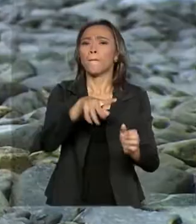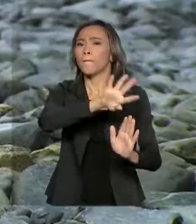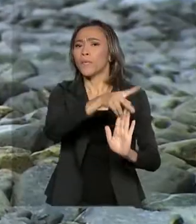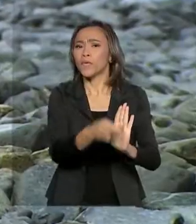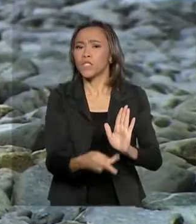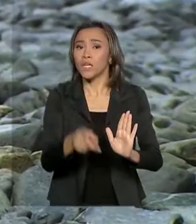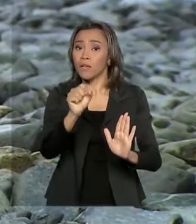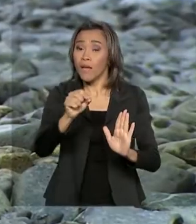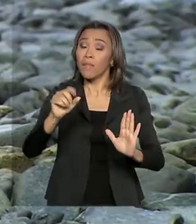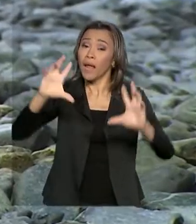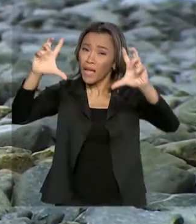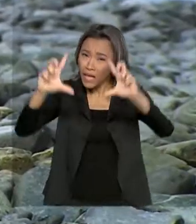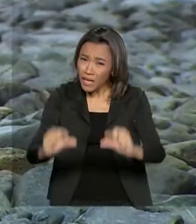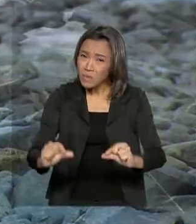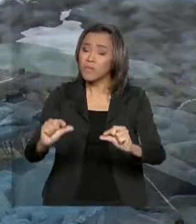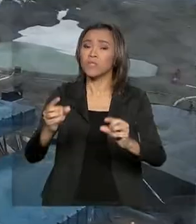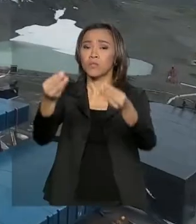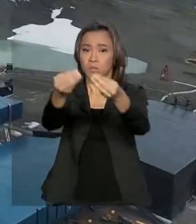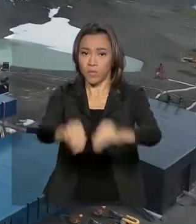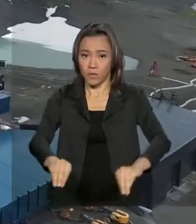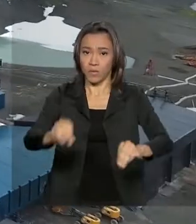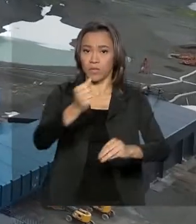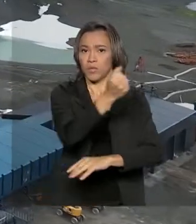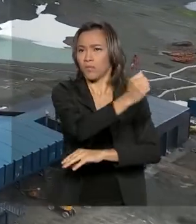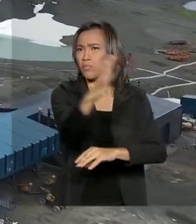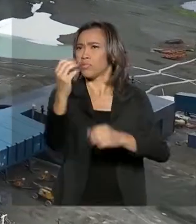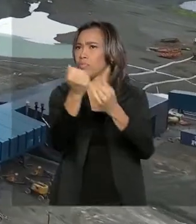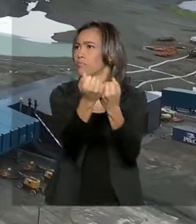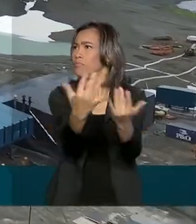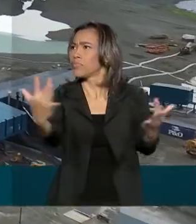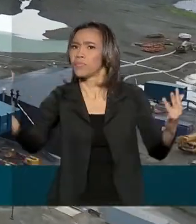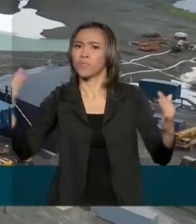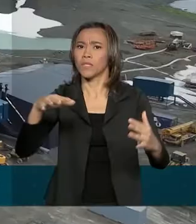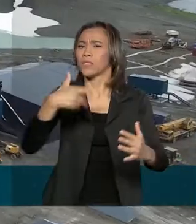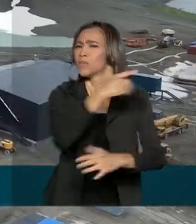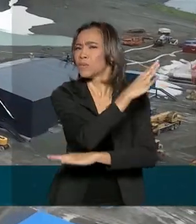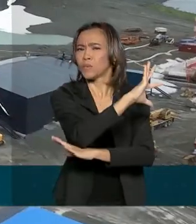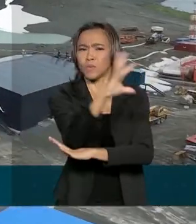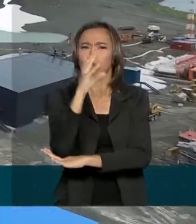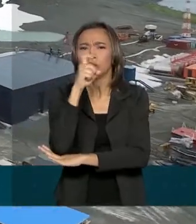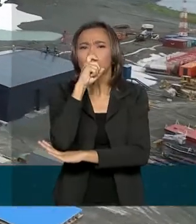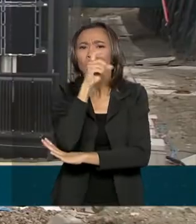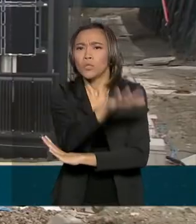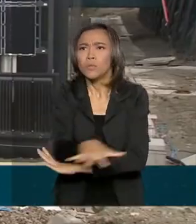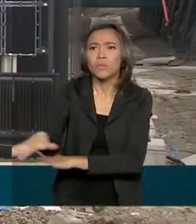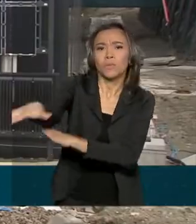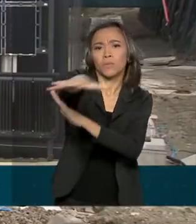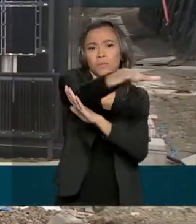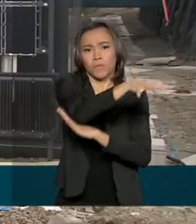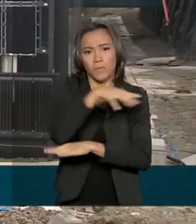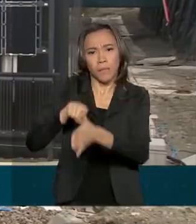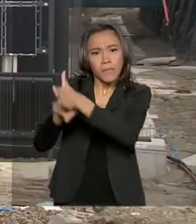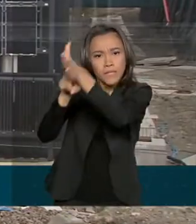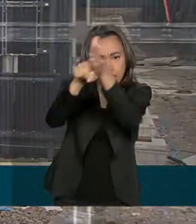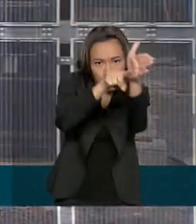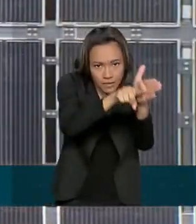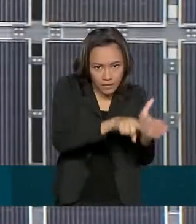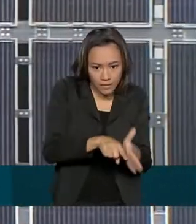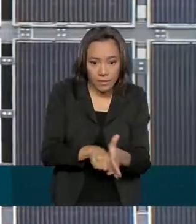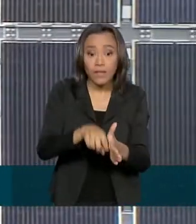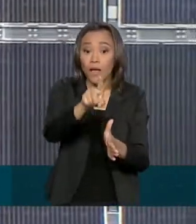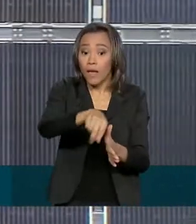reduzir os impactos ambientais. 30% da energia consumida no centro de pesquisa vende fontes renováveis,